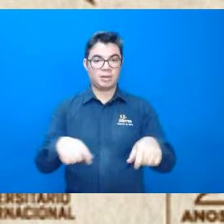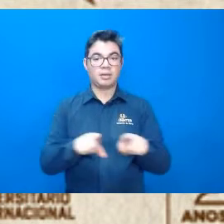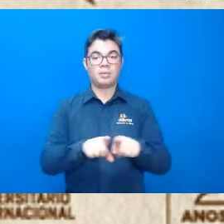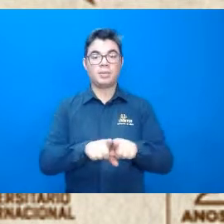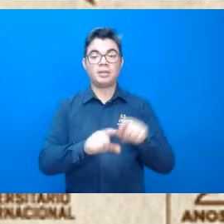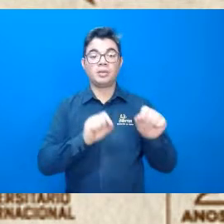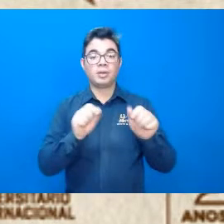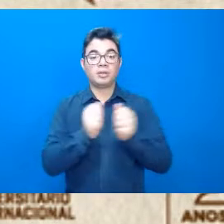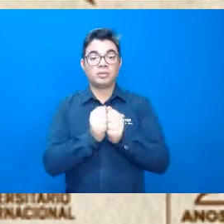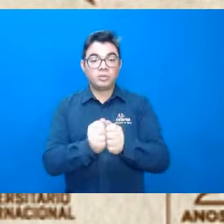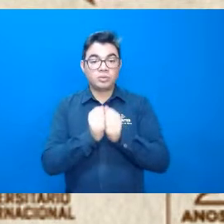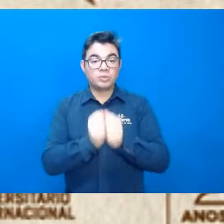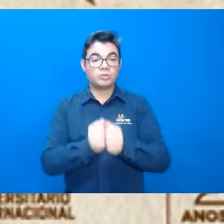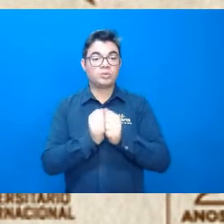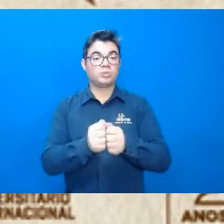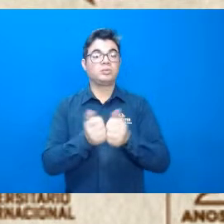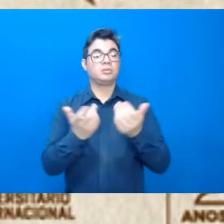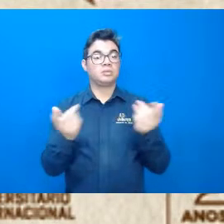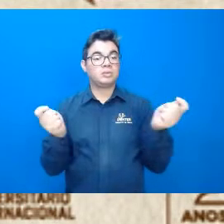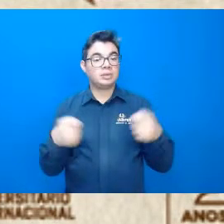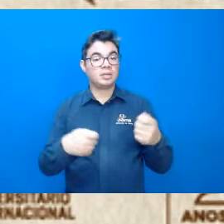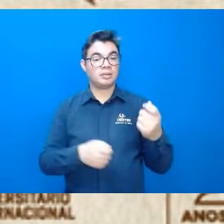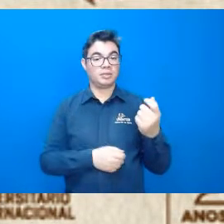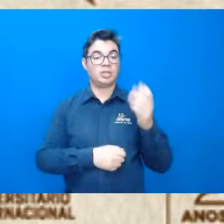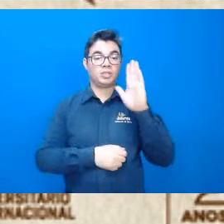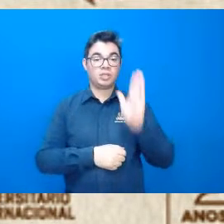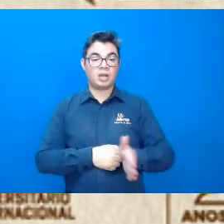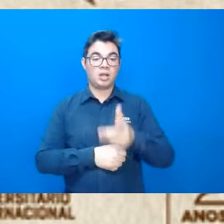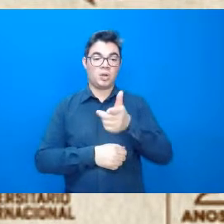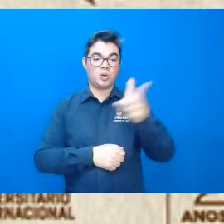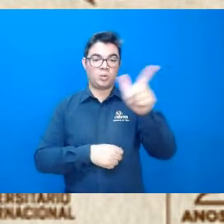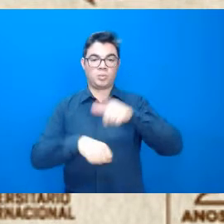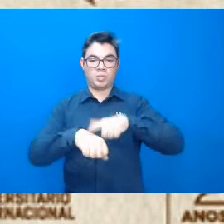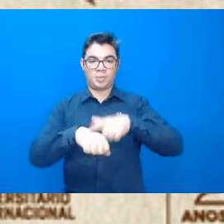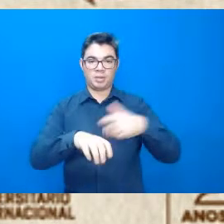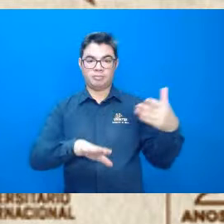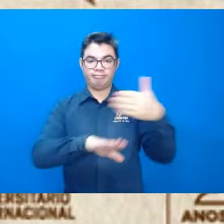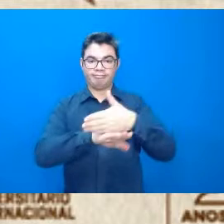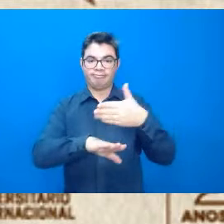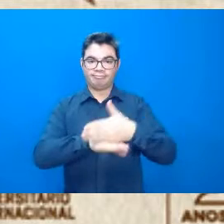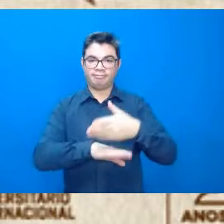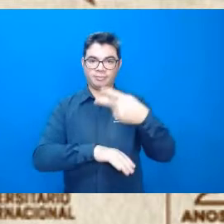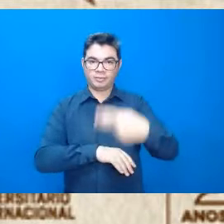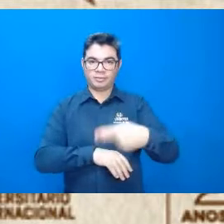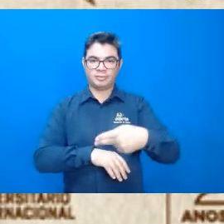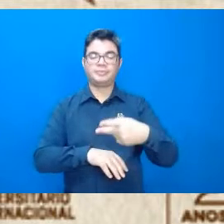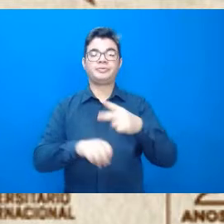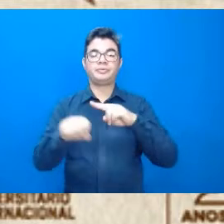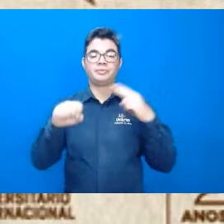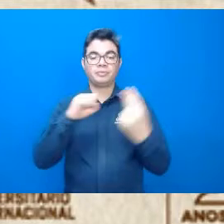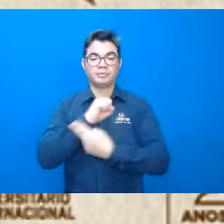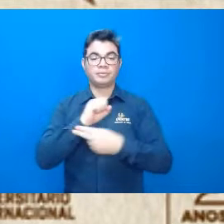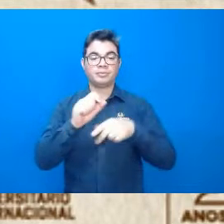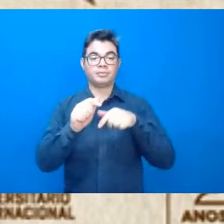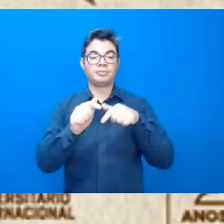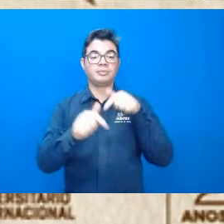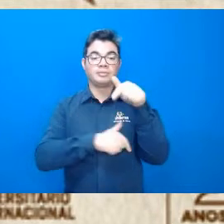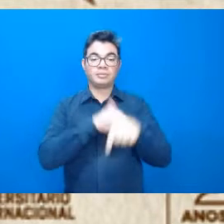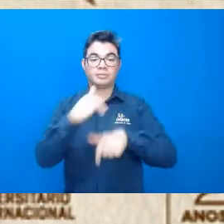né, que bom tê-lo novamente conosco, o professor já esteve em outros momentos, e a área de atuação ali do professor